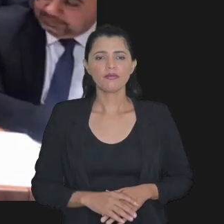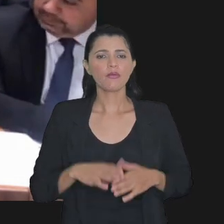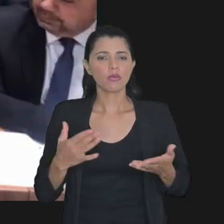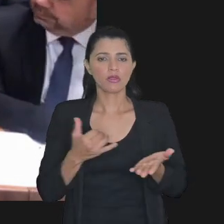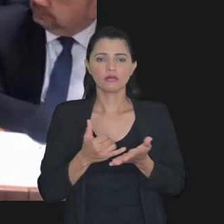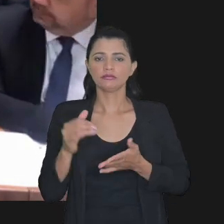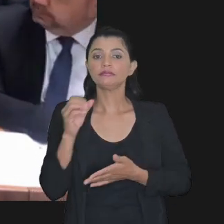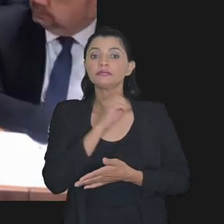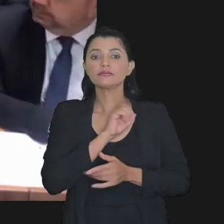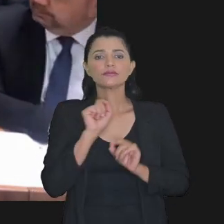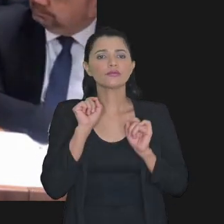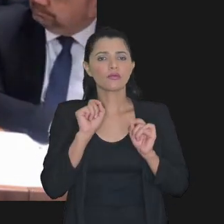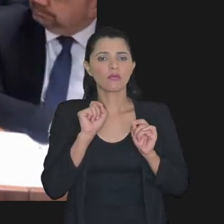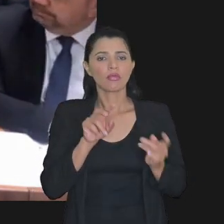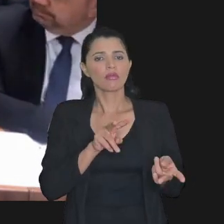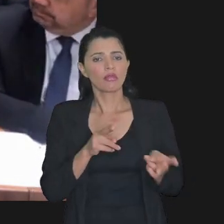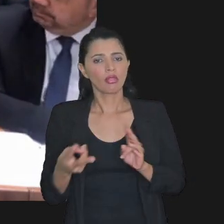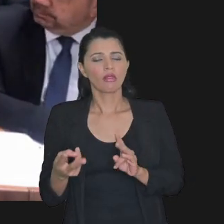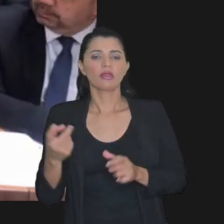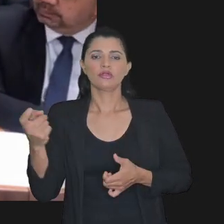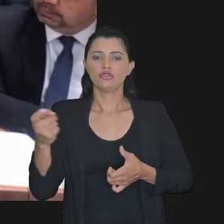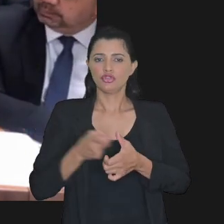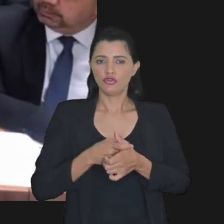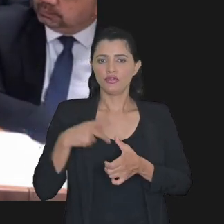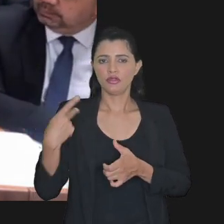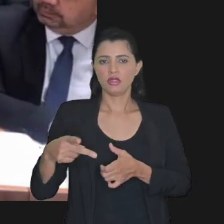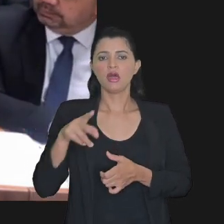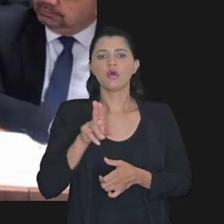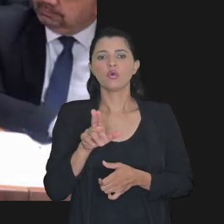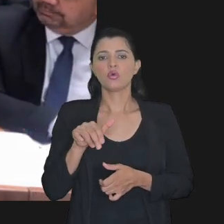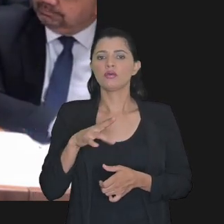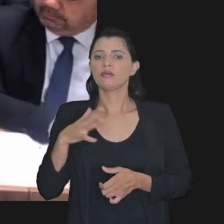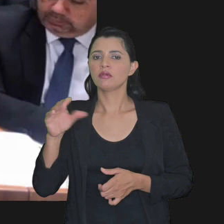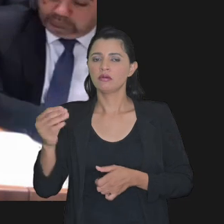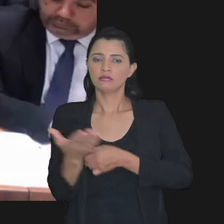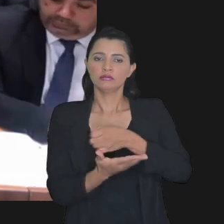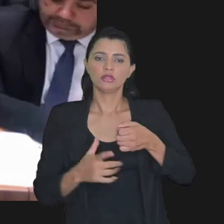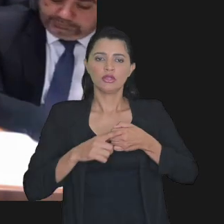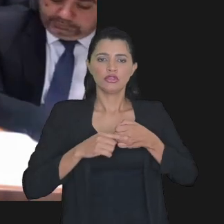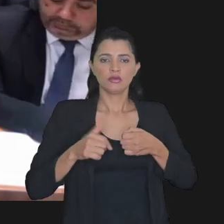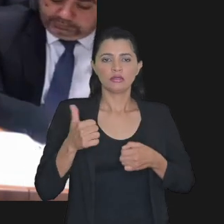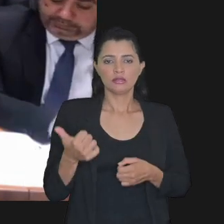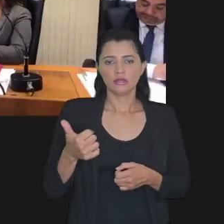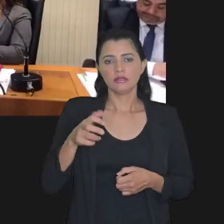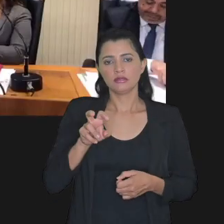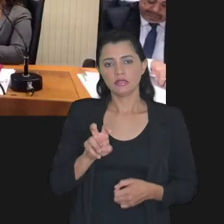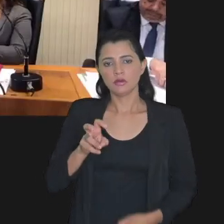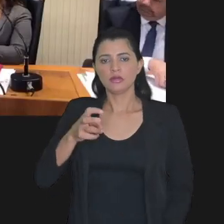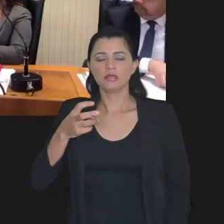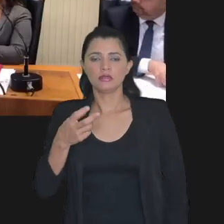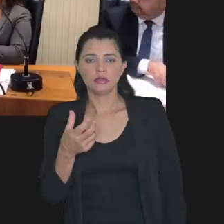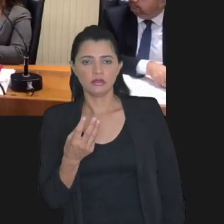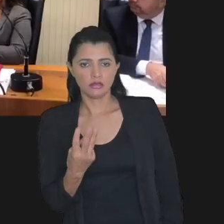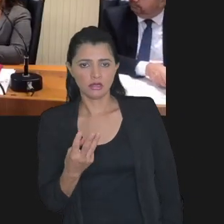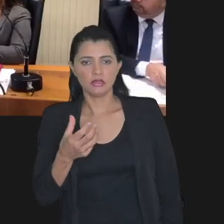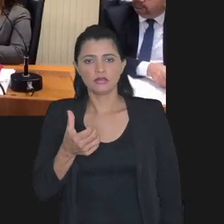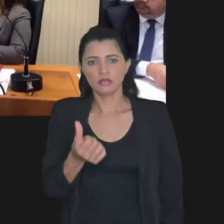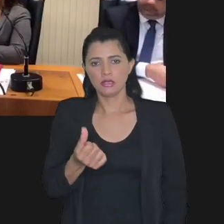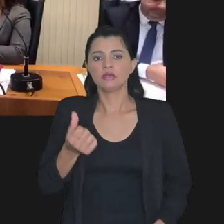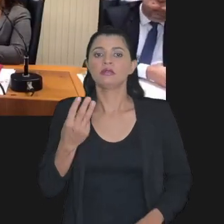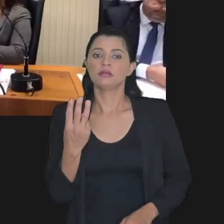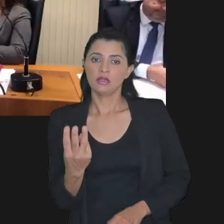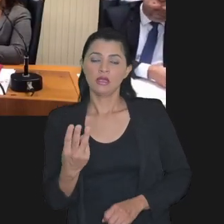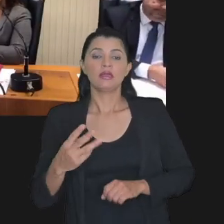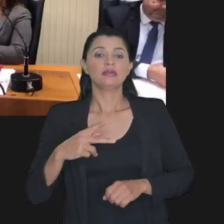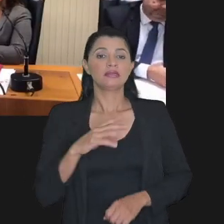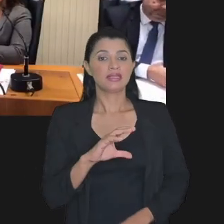Uma introdução, a transação na dívida ativa da União tem fundamento no artigo 156.3 do CTN,